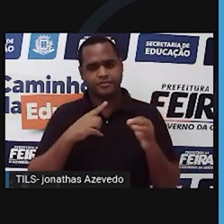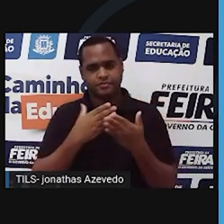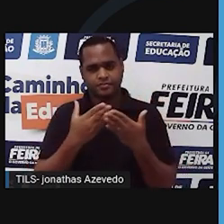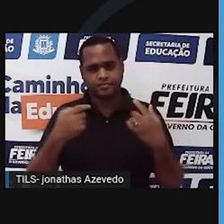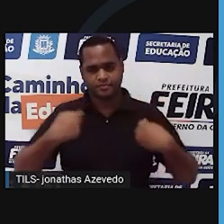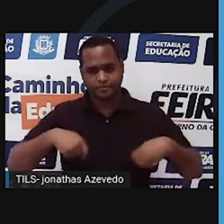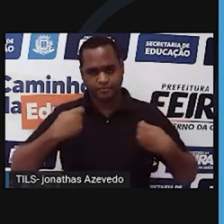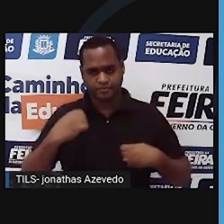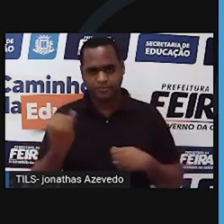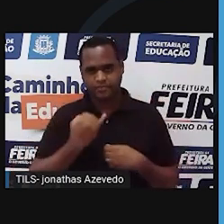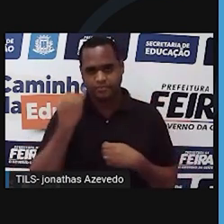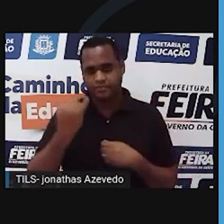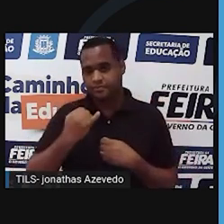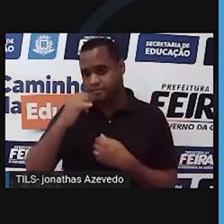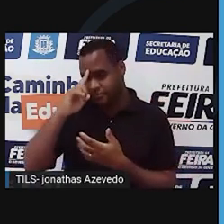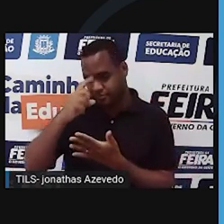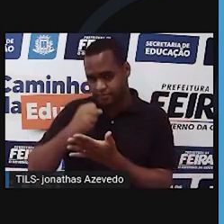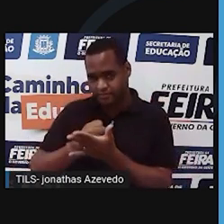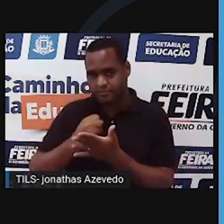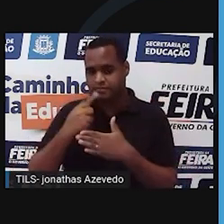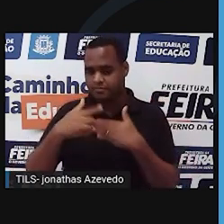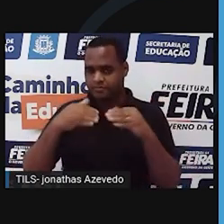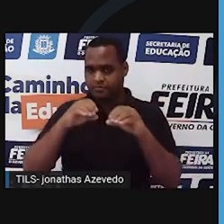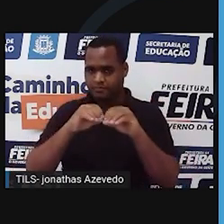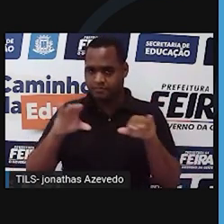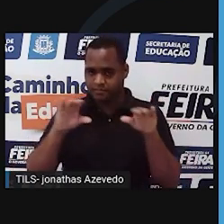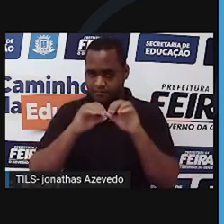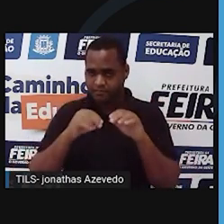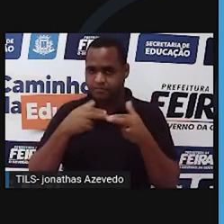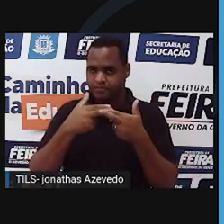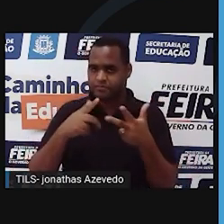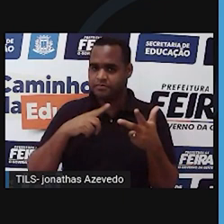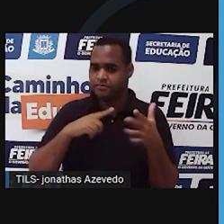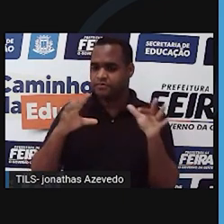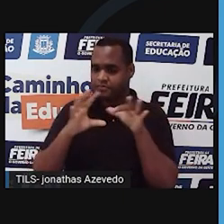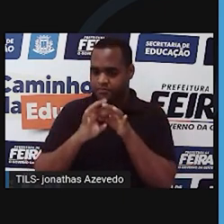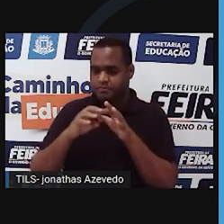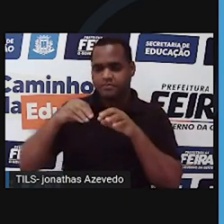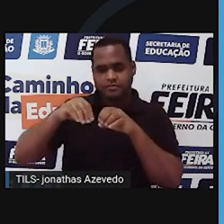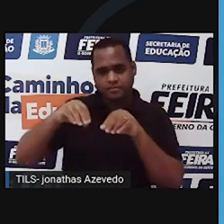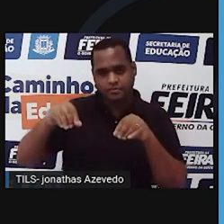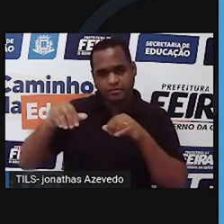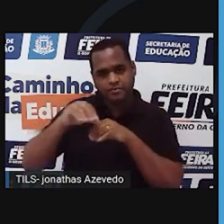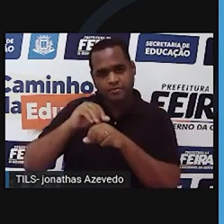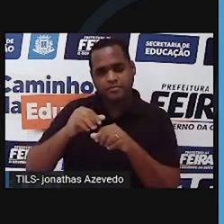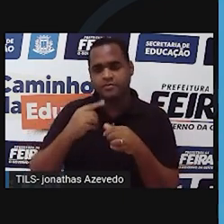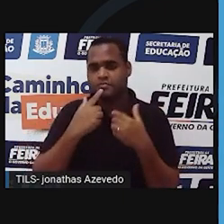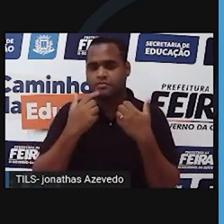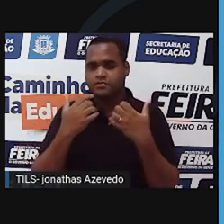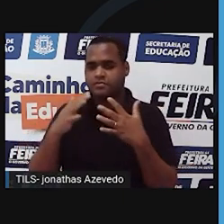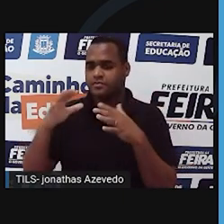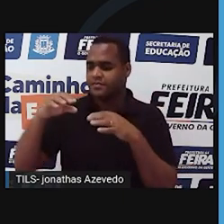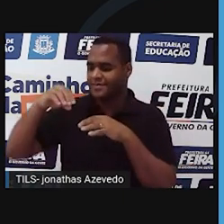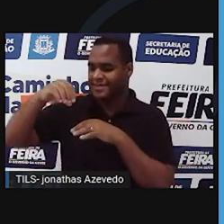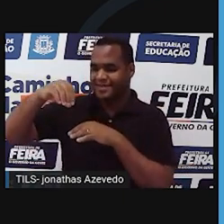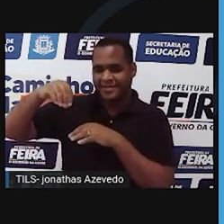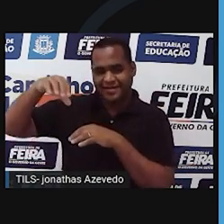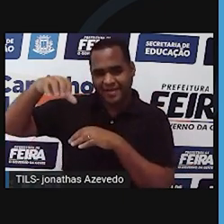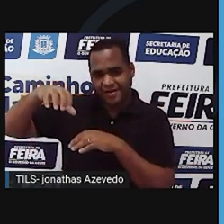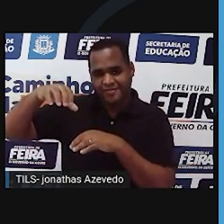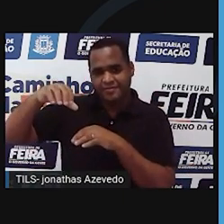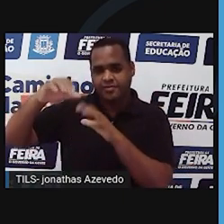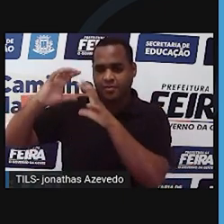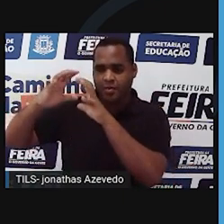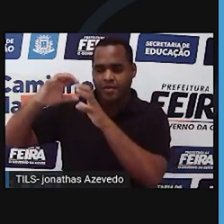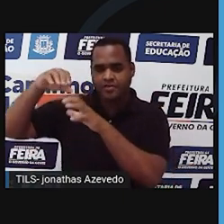precisão dos equinócios, que foi aquilo que eu expliquei com relação aos movimentos da Terra num vídeo sobre os movimentos da Terra, é que